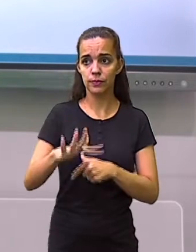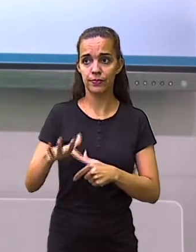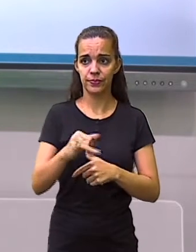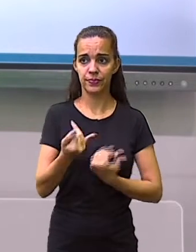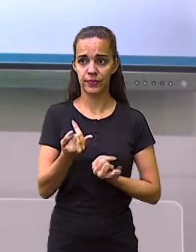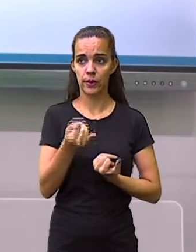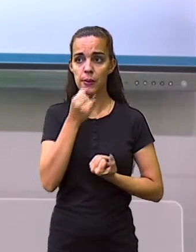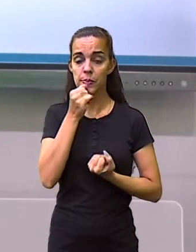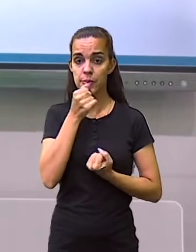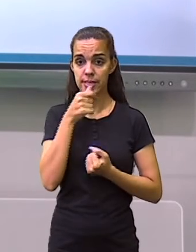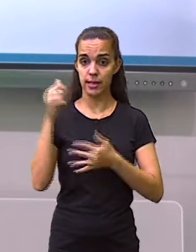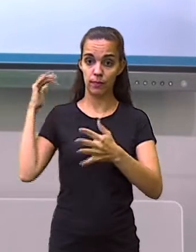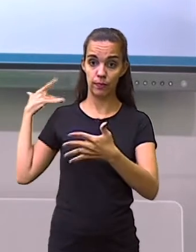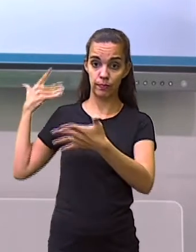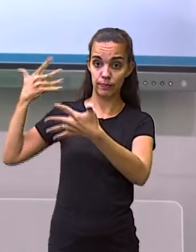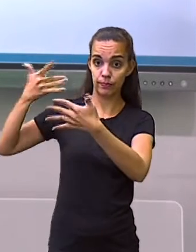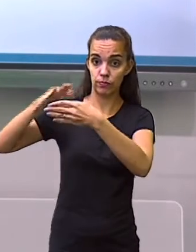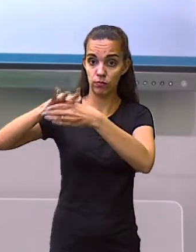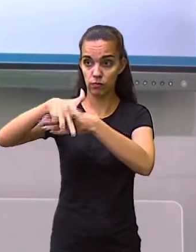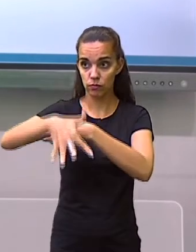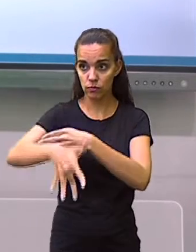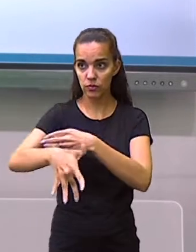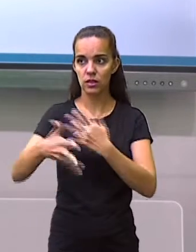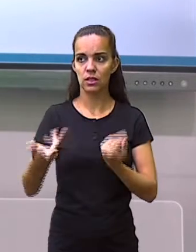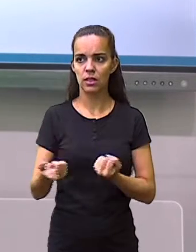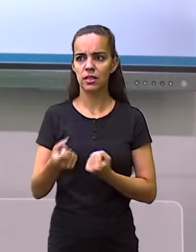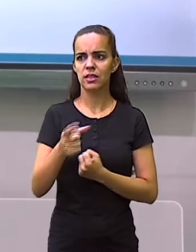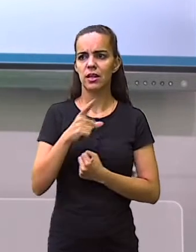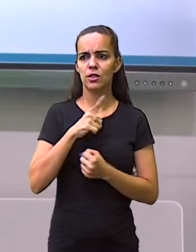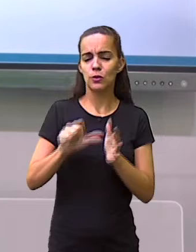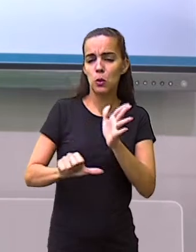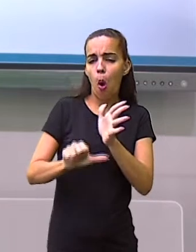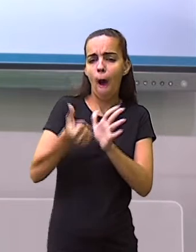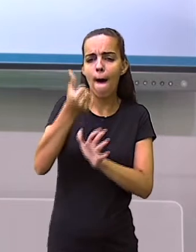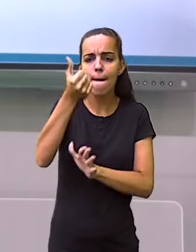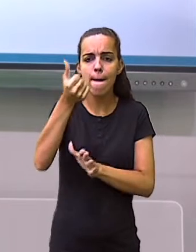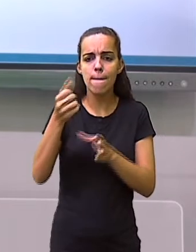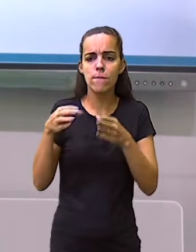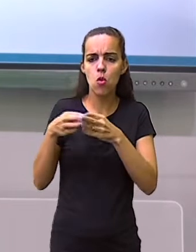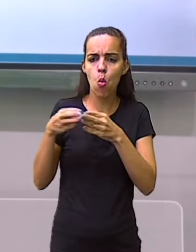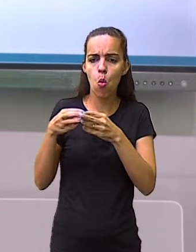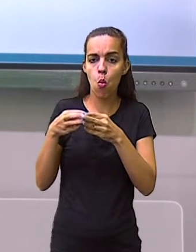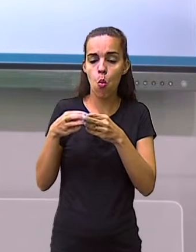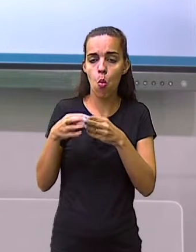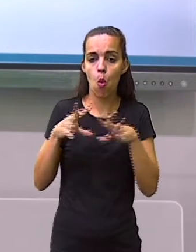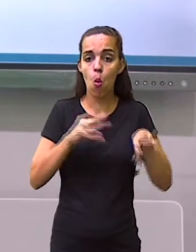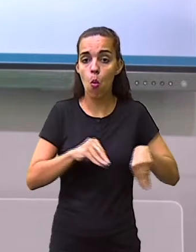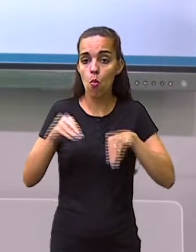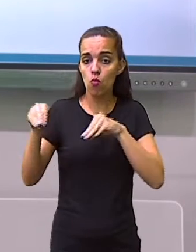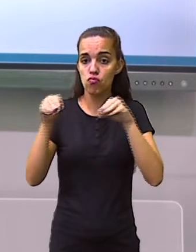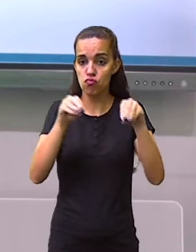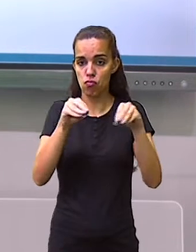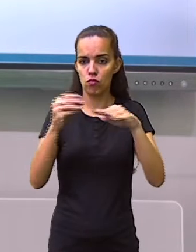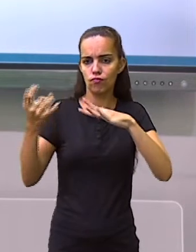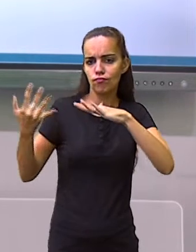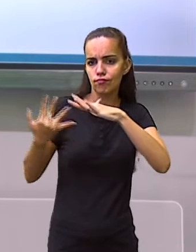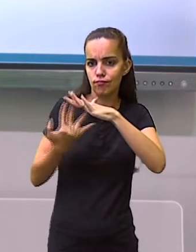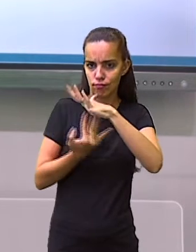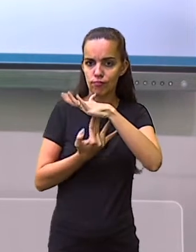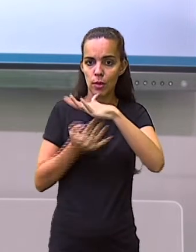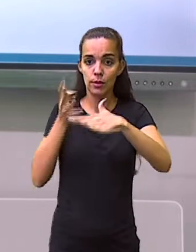durante a pré-história, quando os primeiros seres humanos migravam em busca de